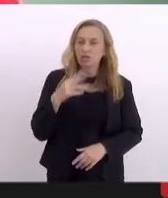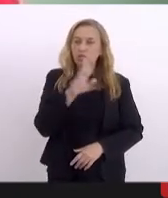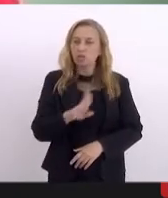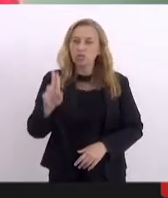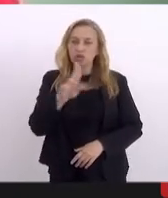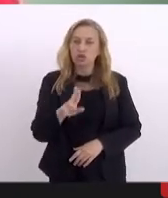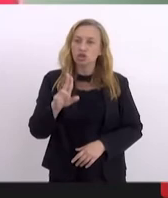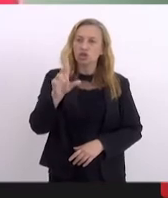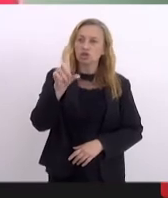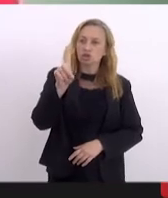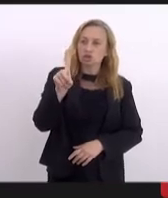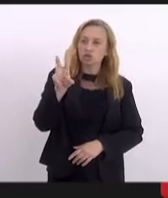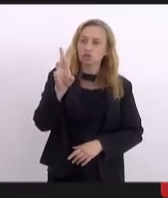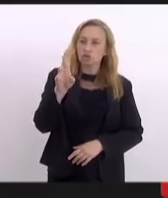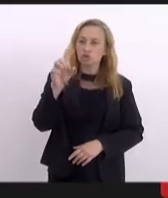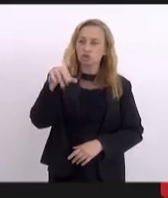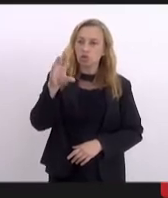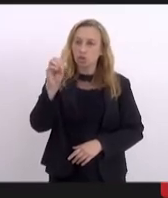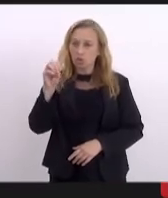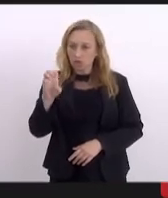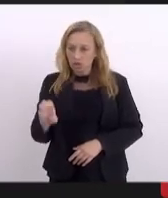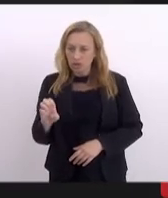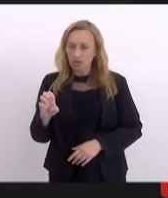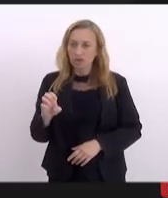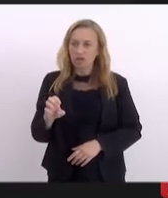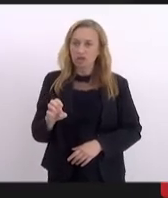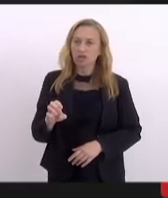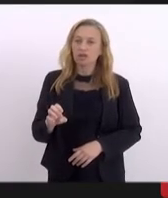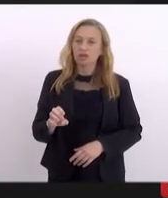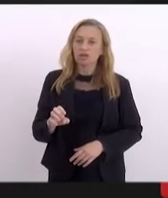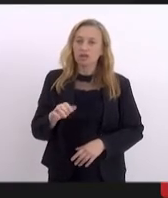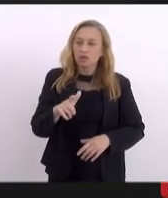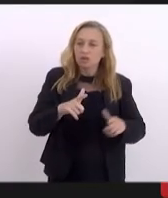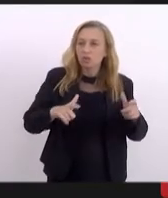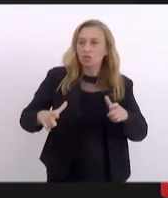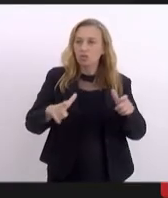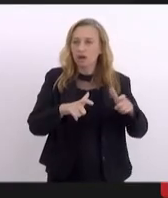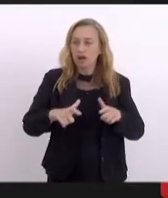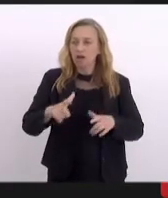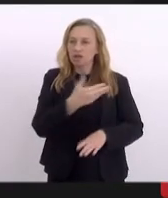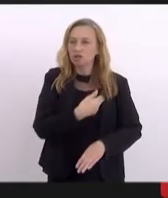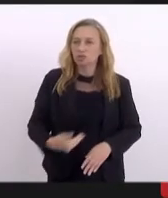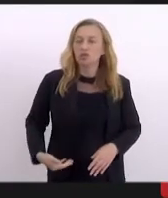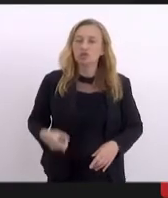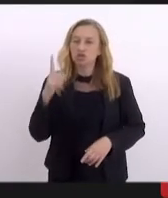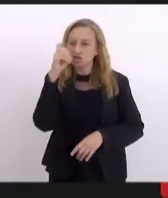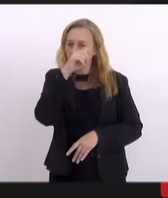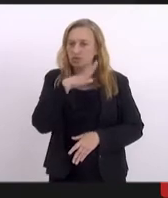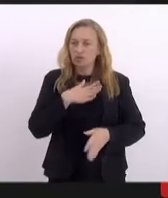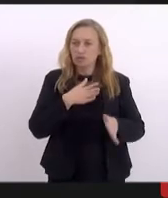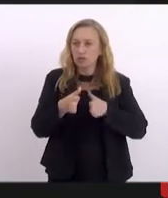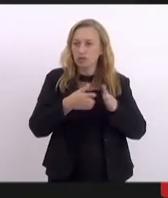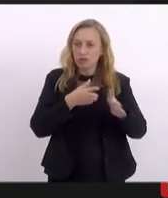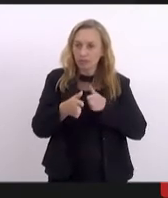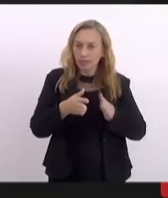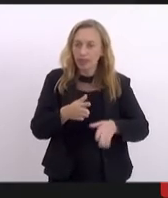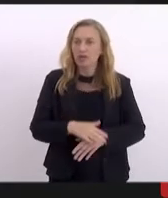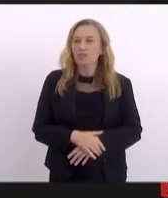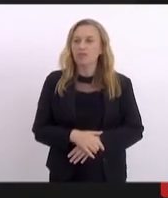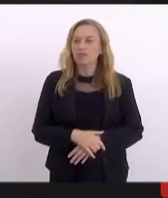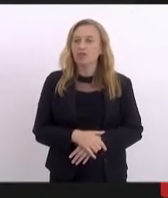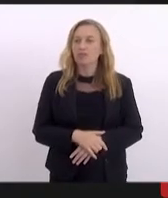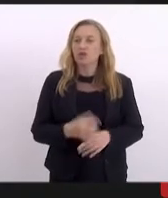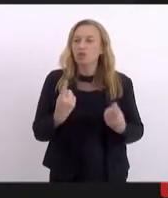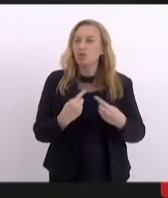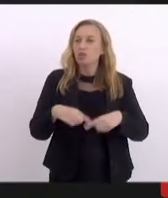para desinfecção de espaços públicos e locais de difícil acesso com uma ação de